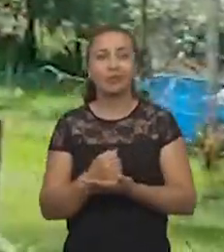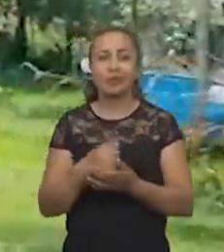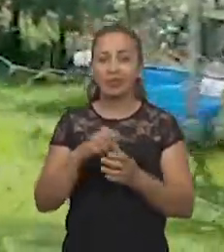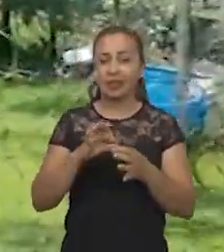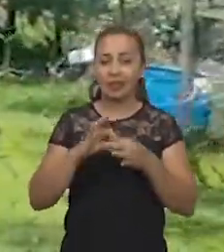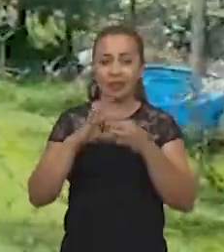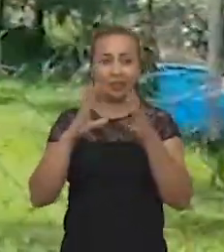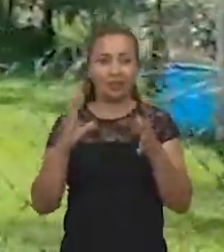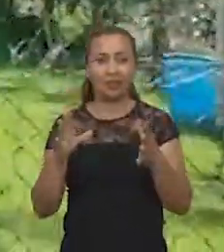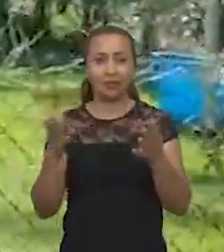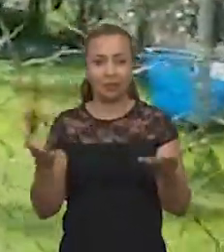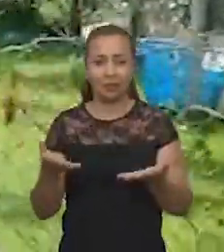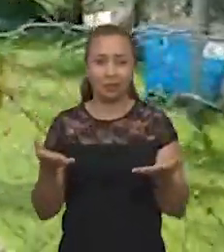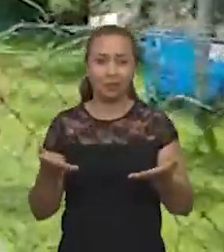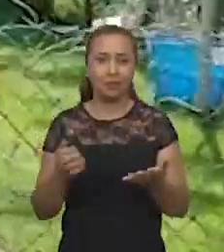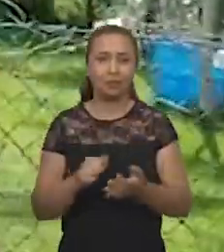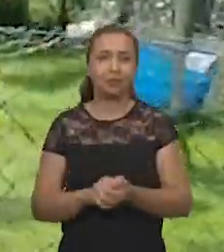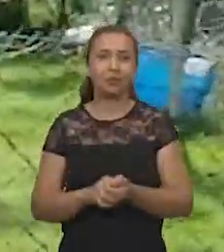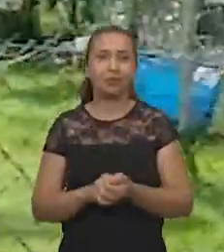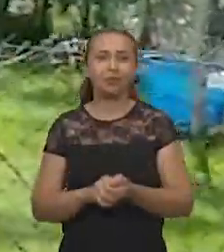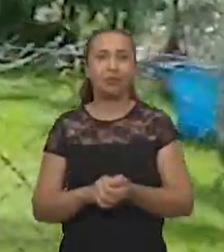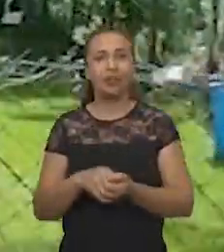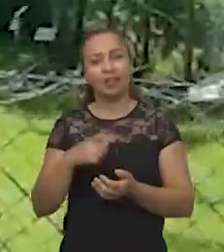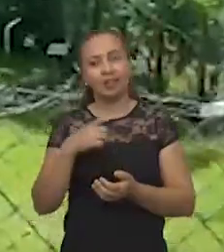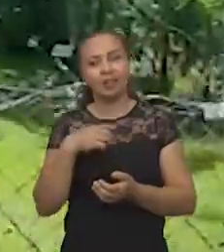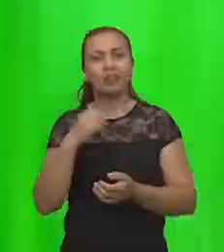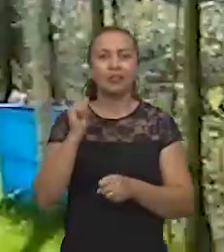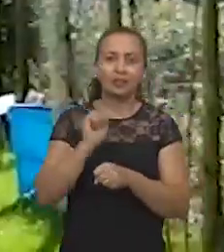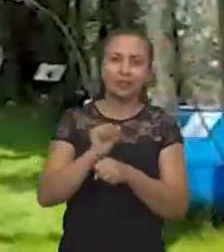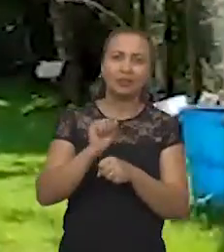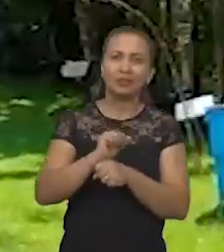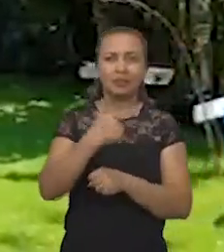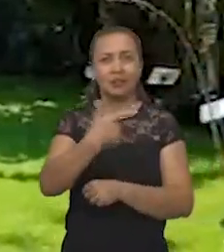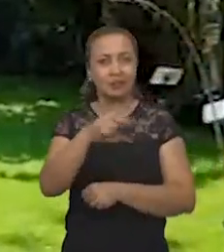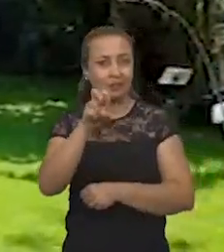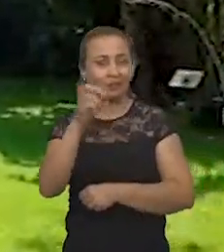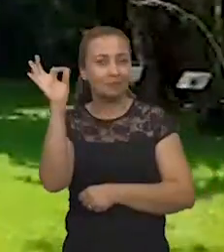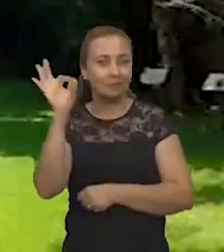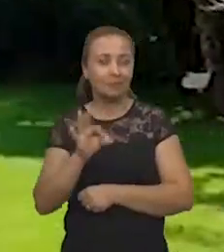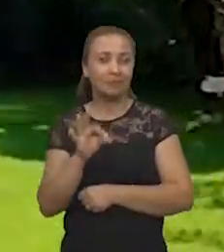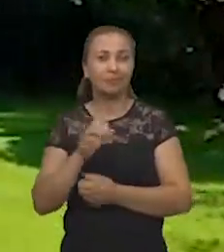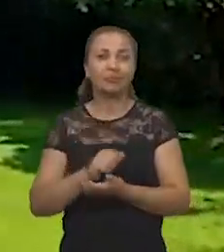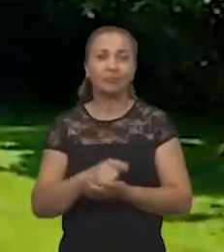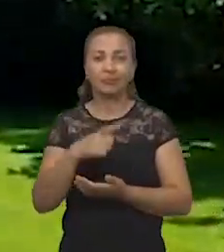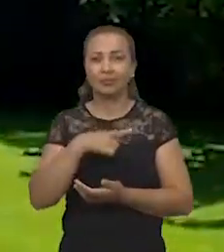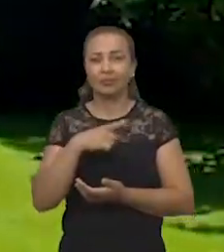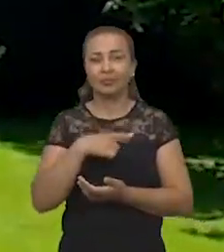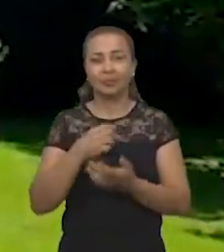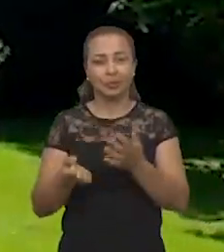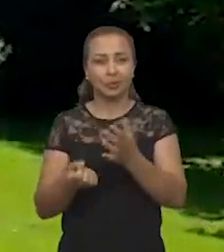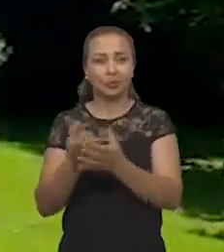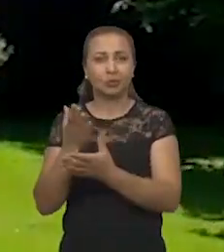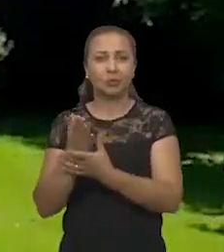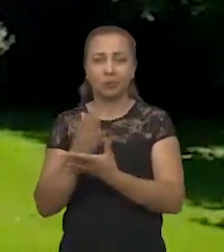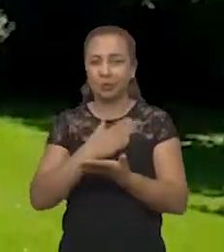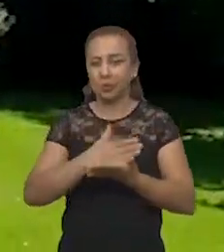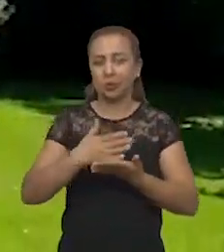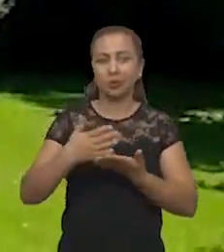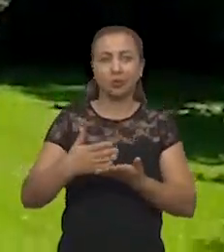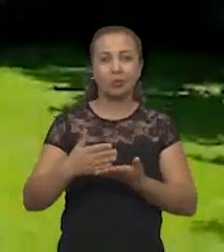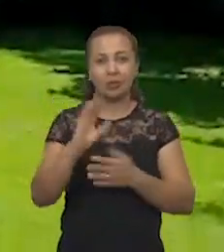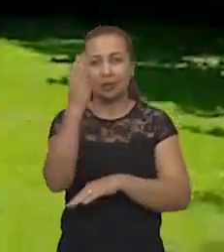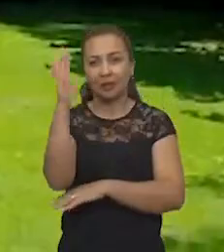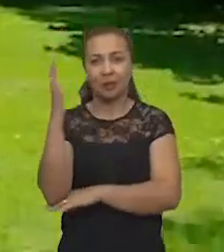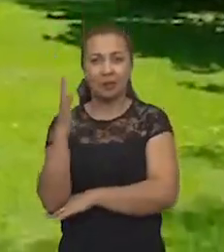disponíveis hoje, estima-se que 25% tem sua origem a